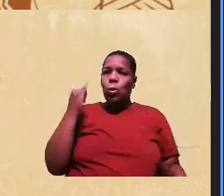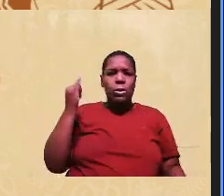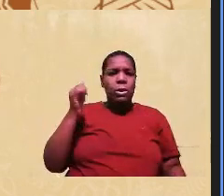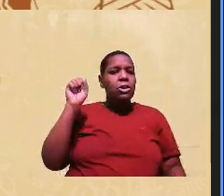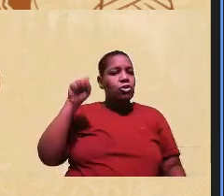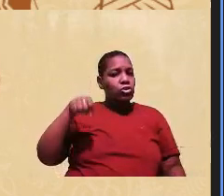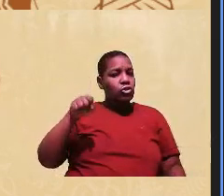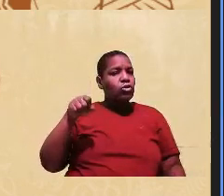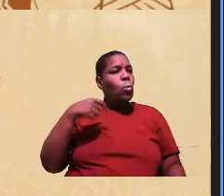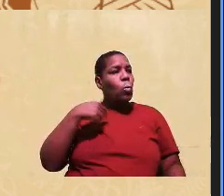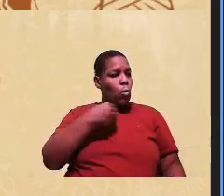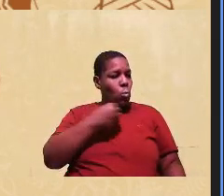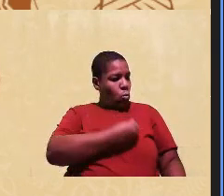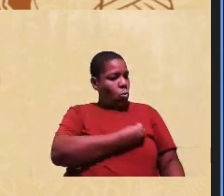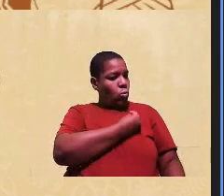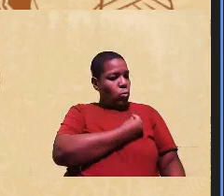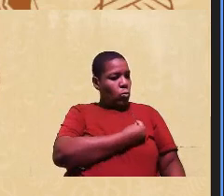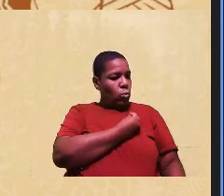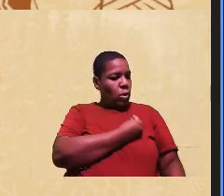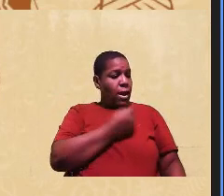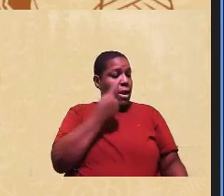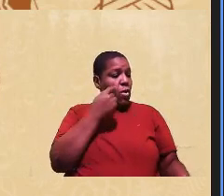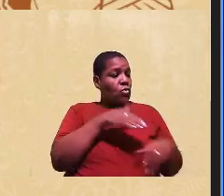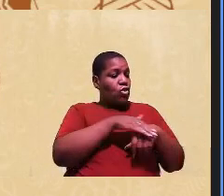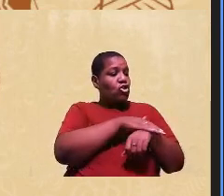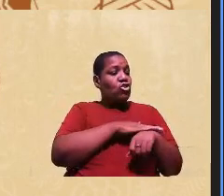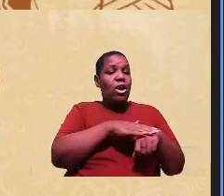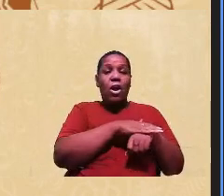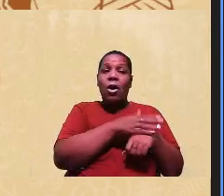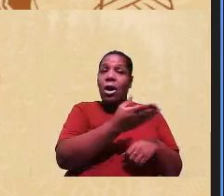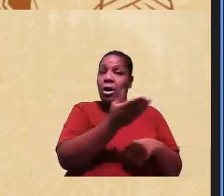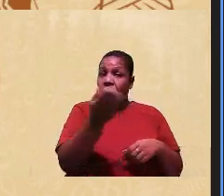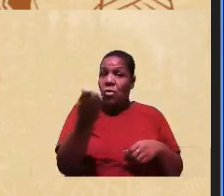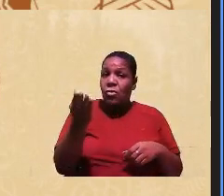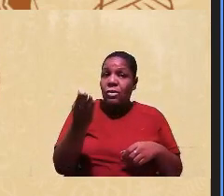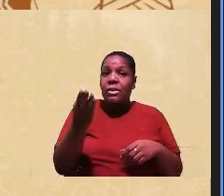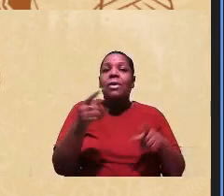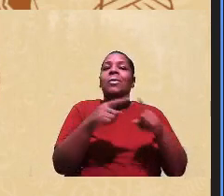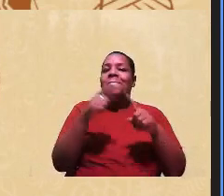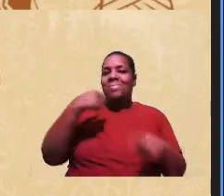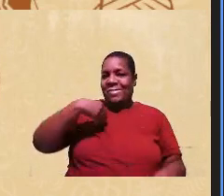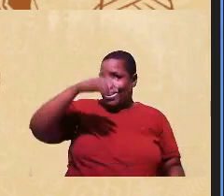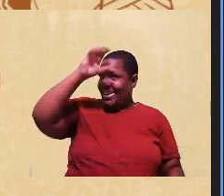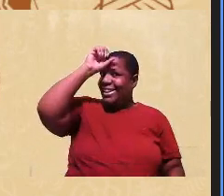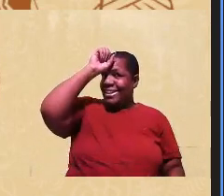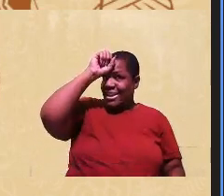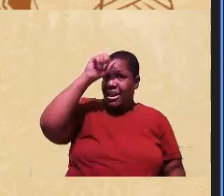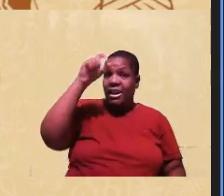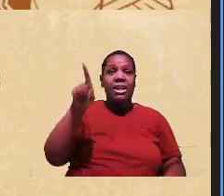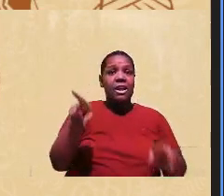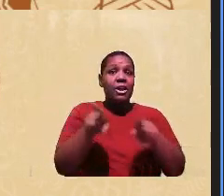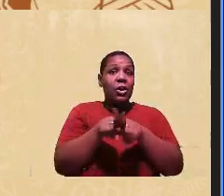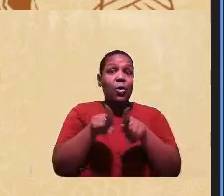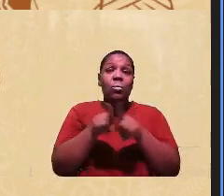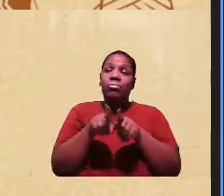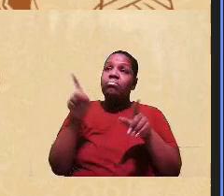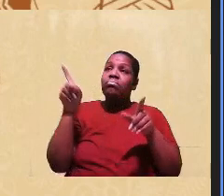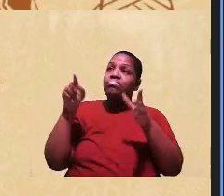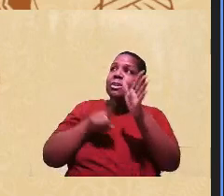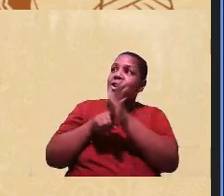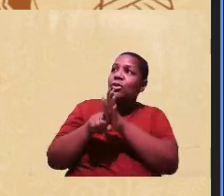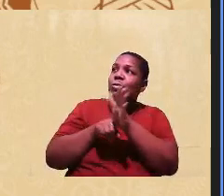estou aqui, vou dialogar com vocês, mas também vou aprender, porque na medida que a gente está pesquisando o tema, é sempre